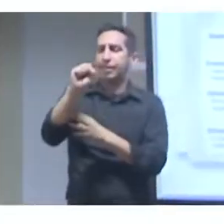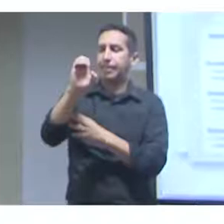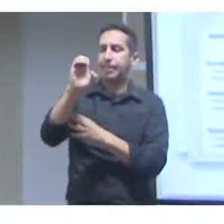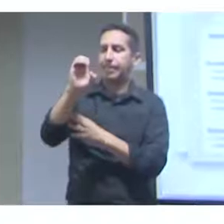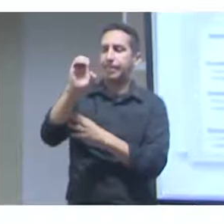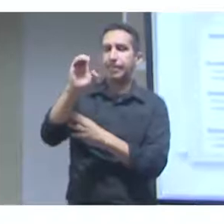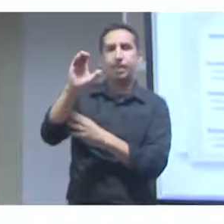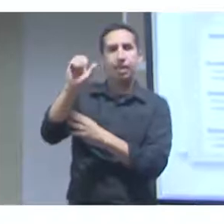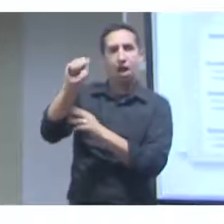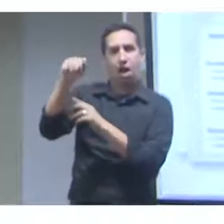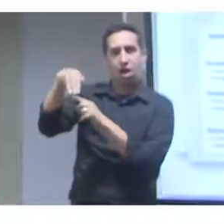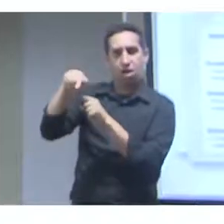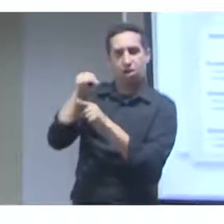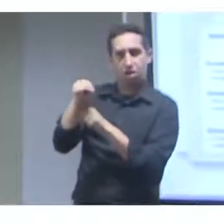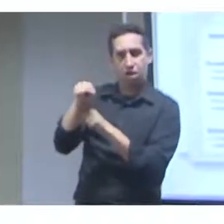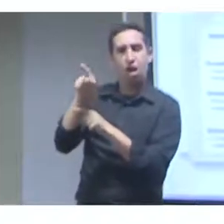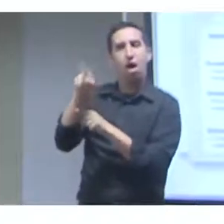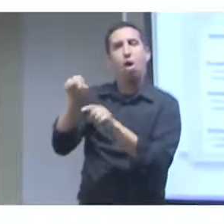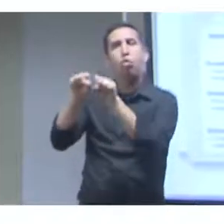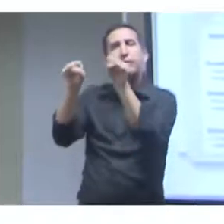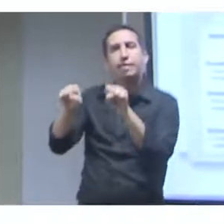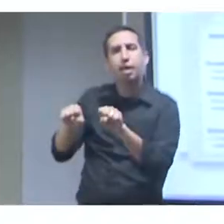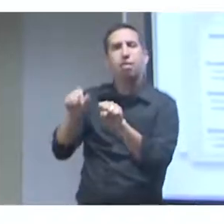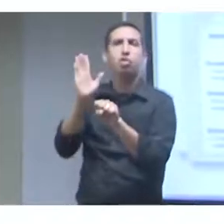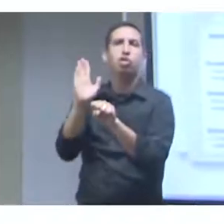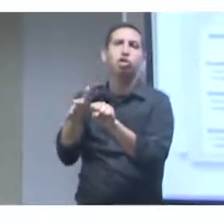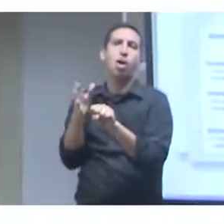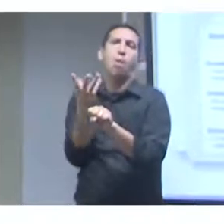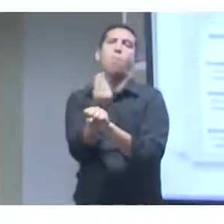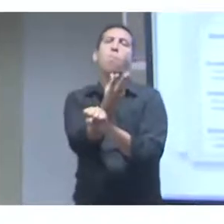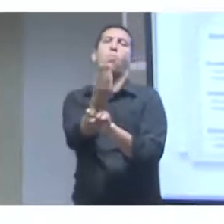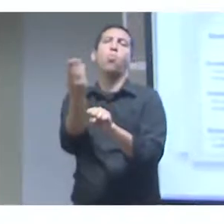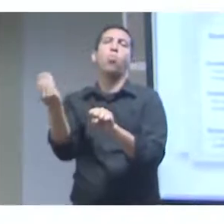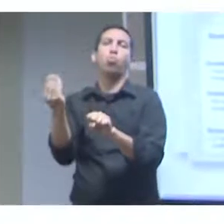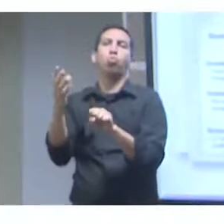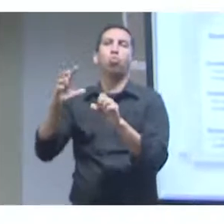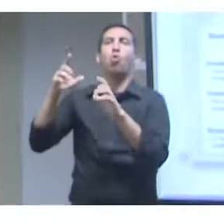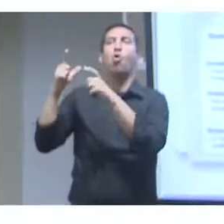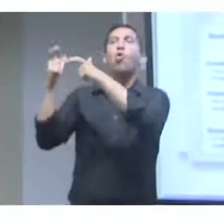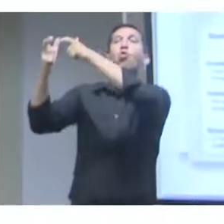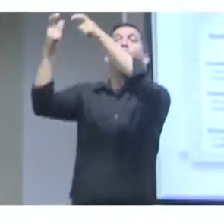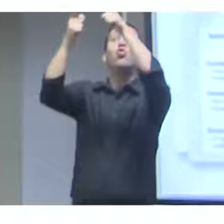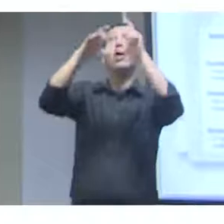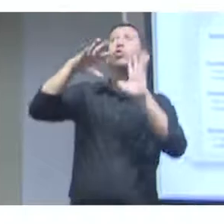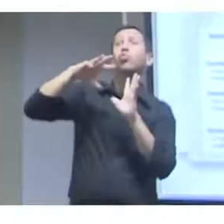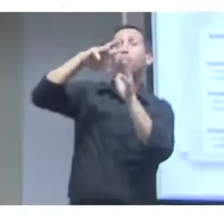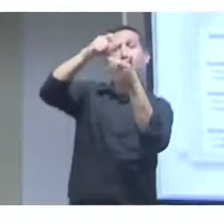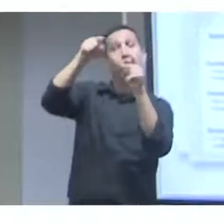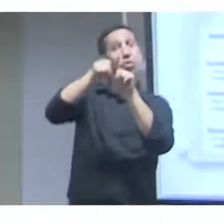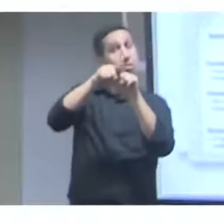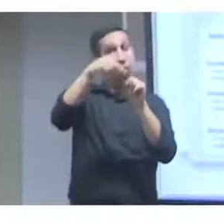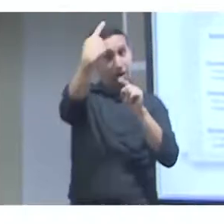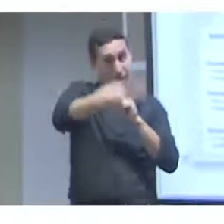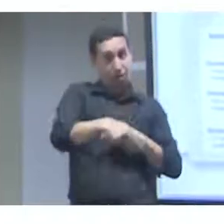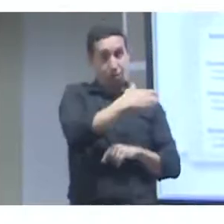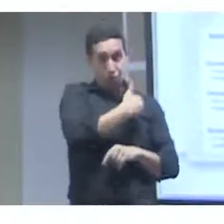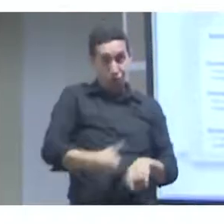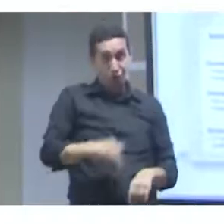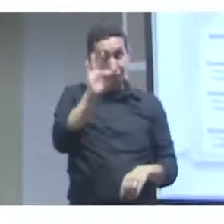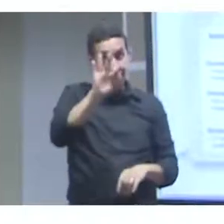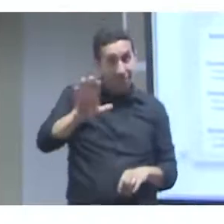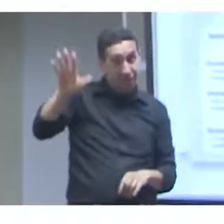desses componentes. Como eu falei, para dados estruturados, a gente foi para o SECAM, é um sistema que está sendo